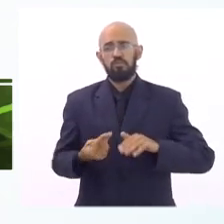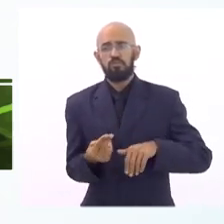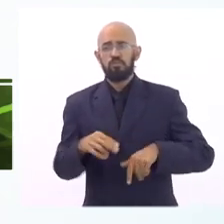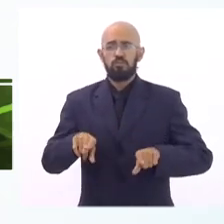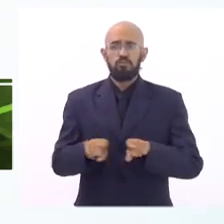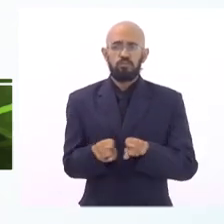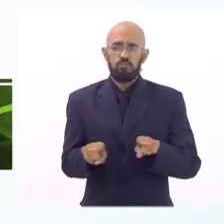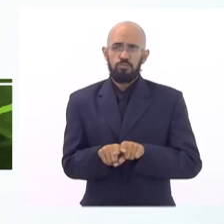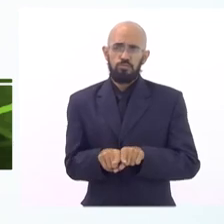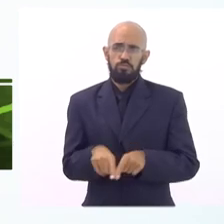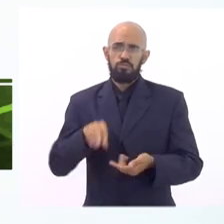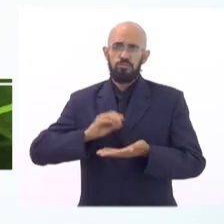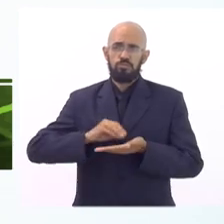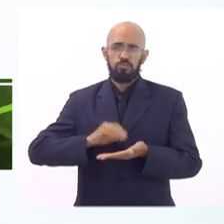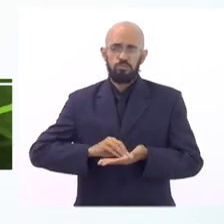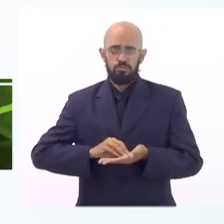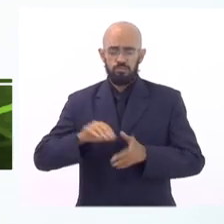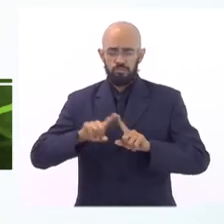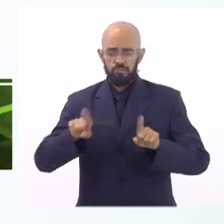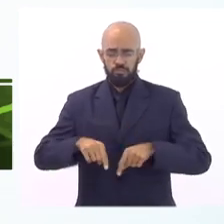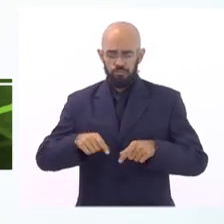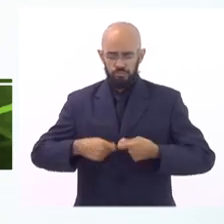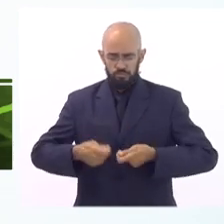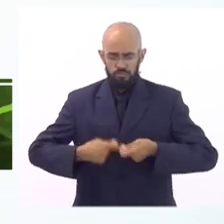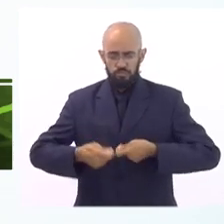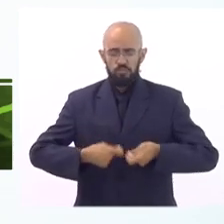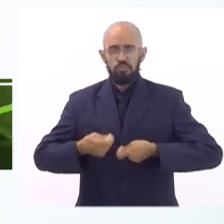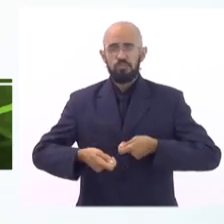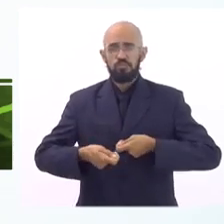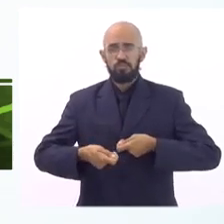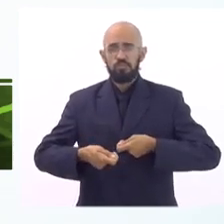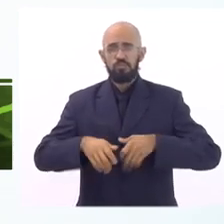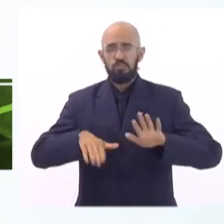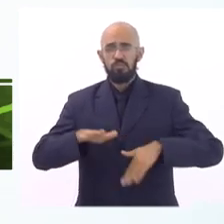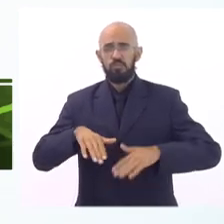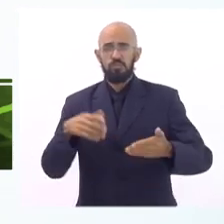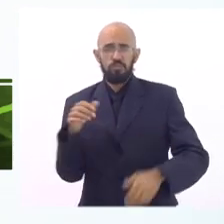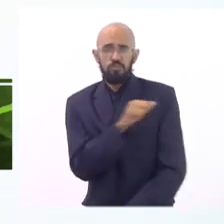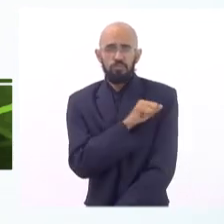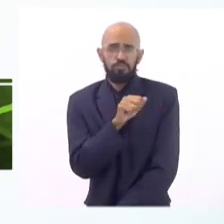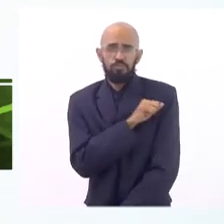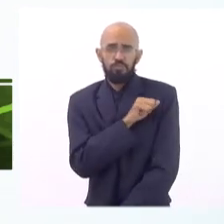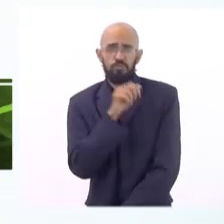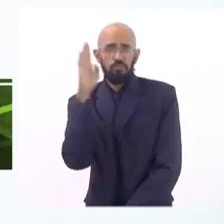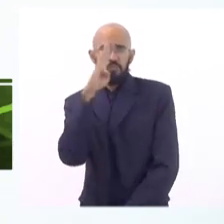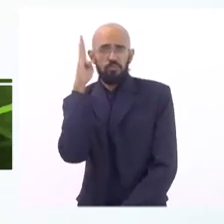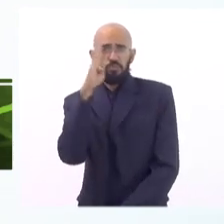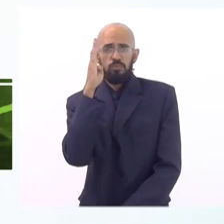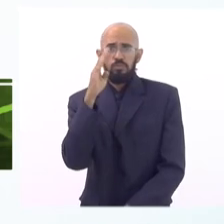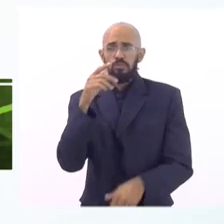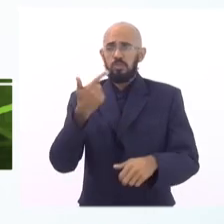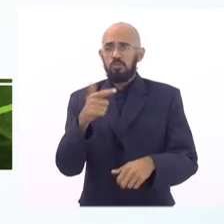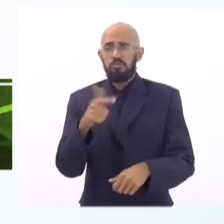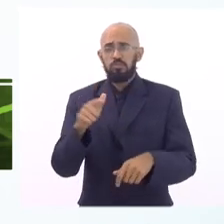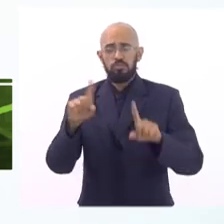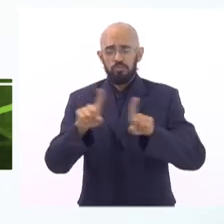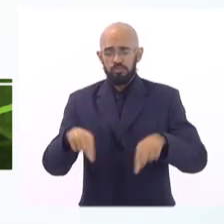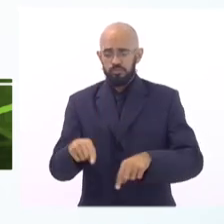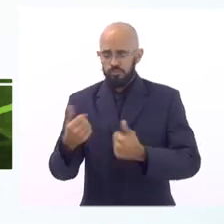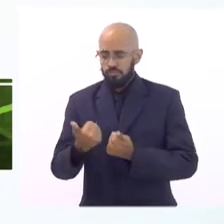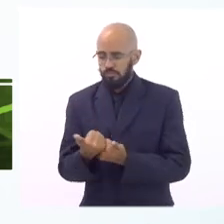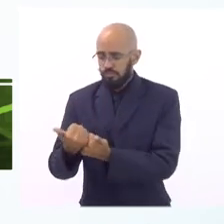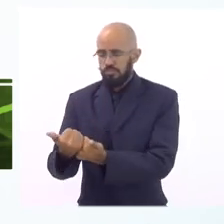funcionários administrativos então mesmo as vezes quando o aluno tem um mal estar você não tem sequer o servidor para dar essa